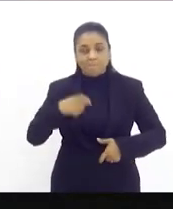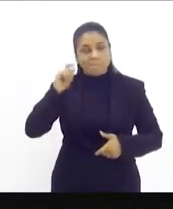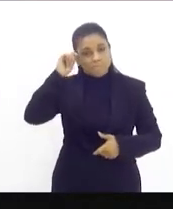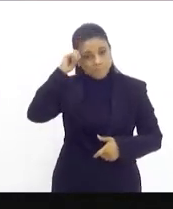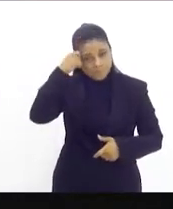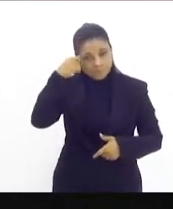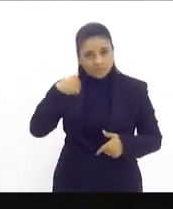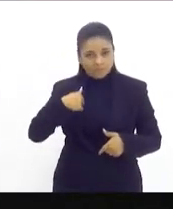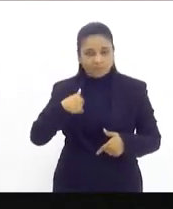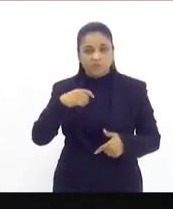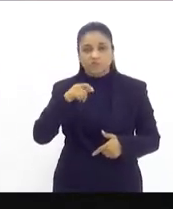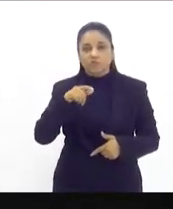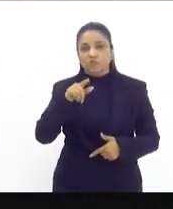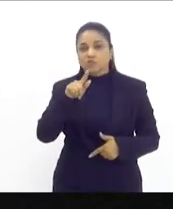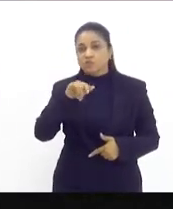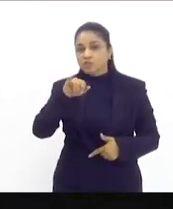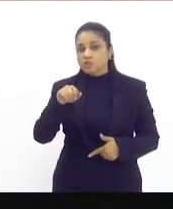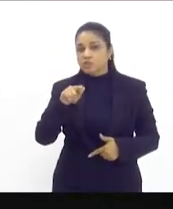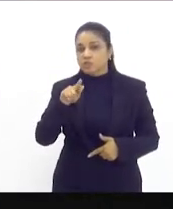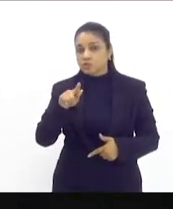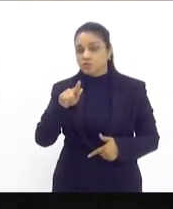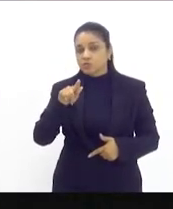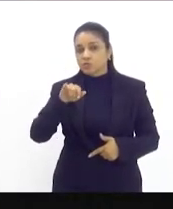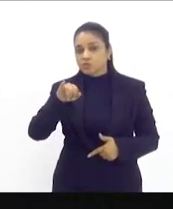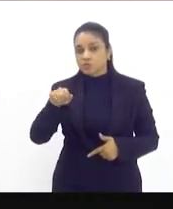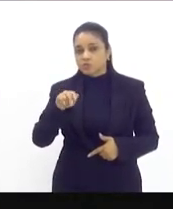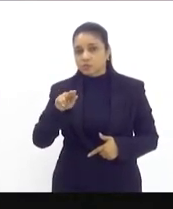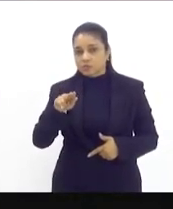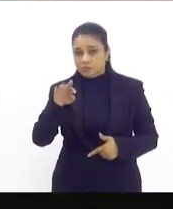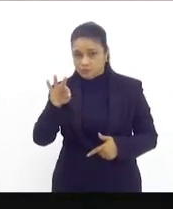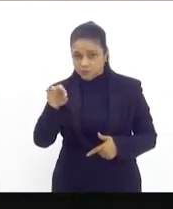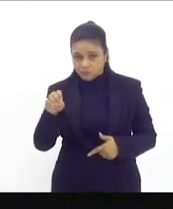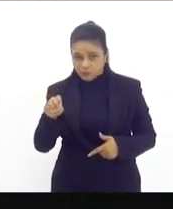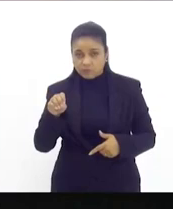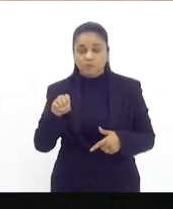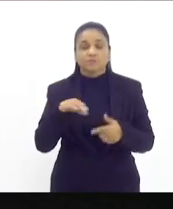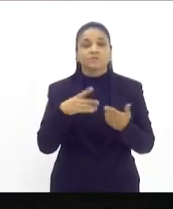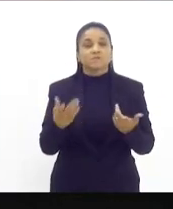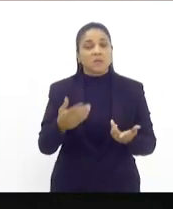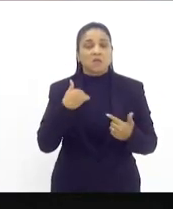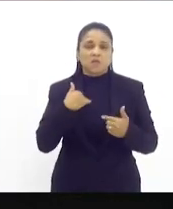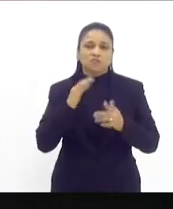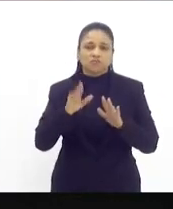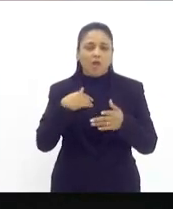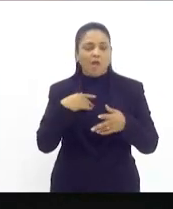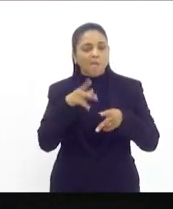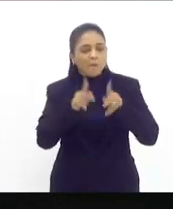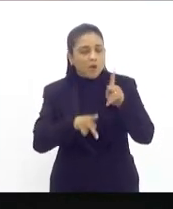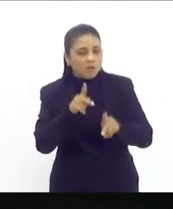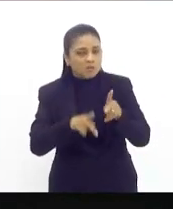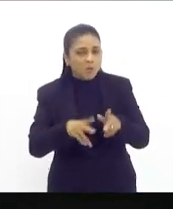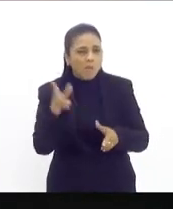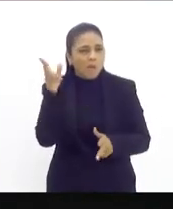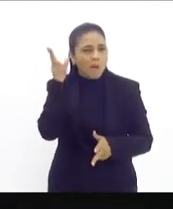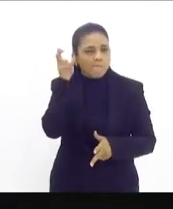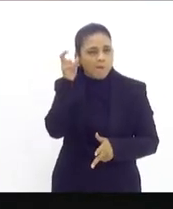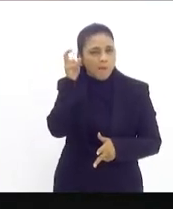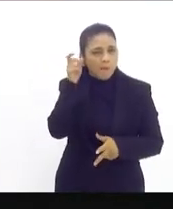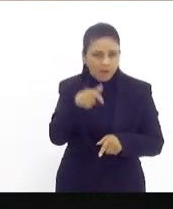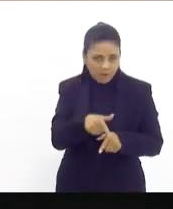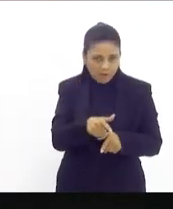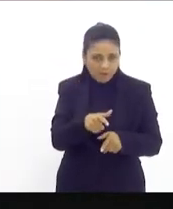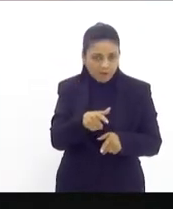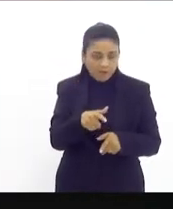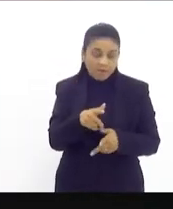Mas o que fundamenta a minha proposta, em primeiro lugar, é ouvir a população. A gente foi eleito para isso. A gente tem que ouvir uma parcela da população.